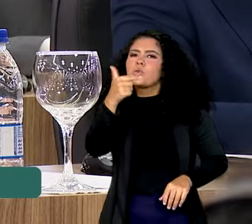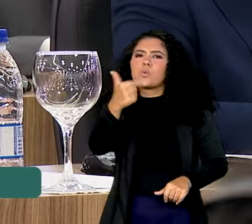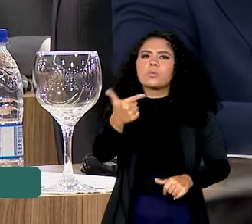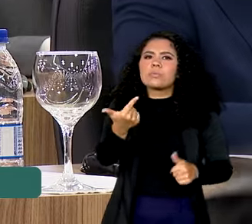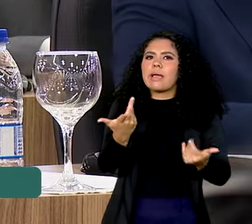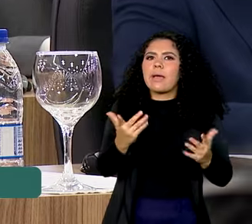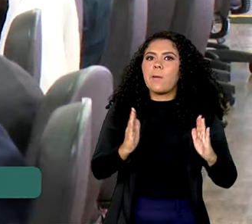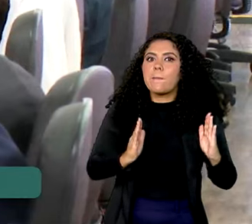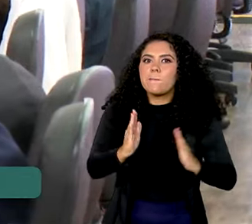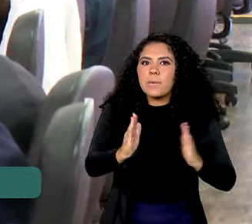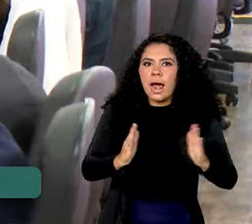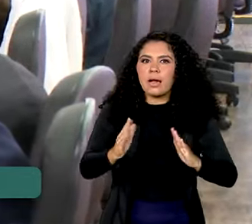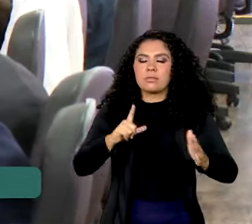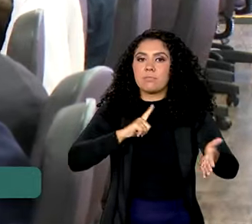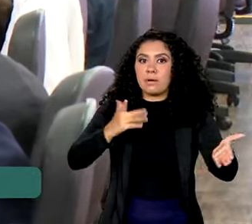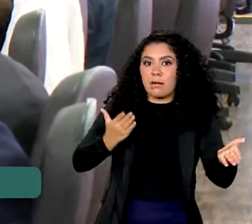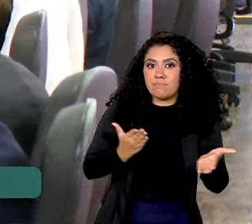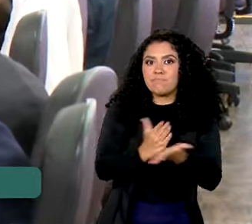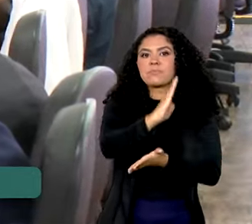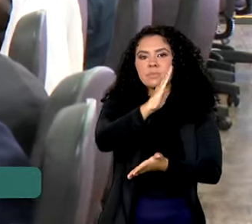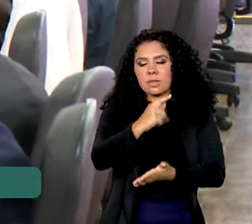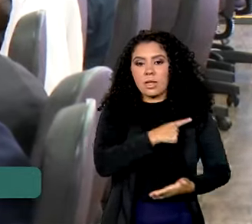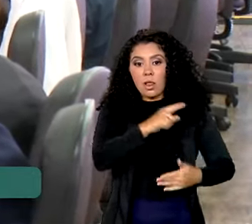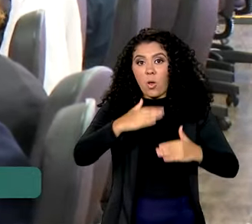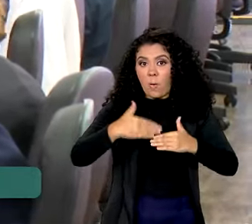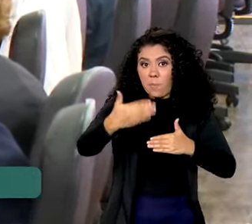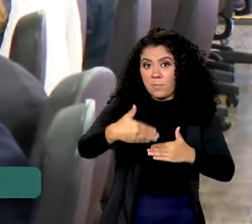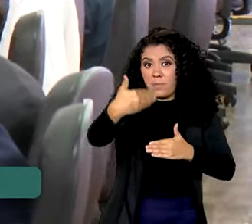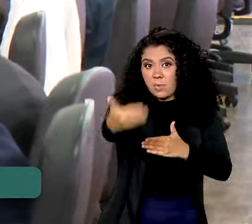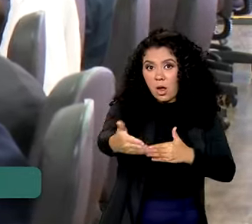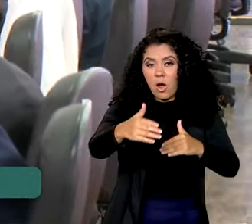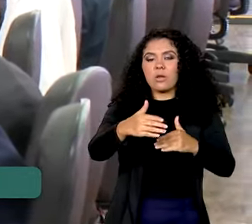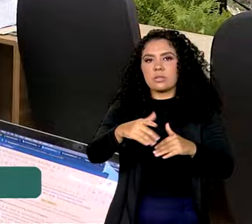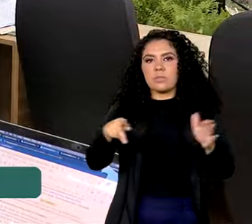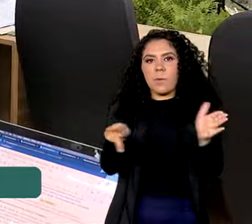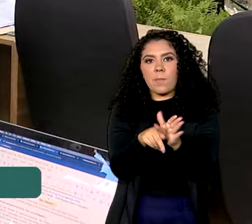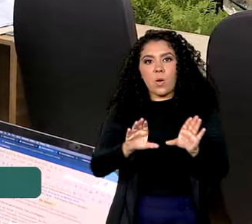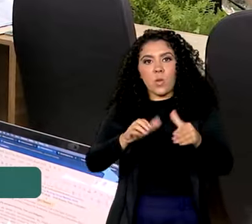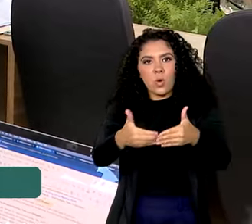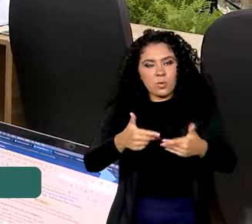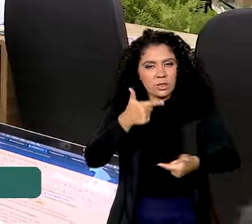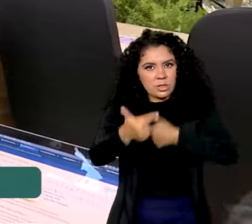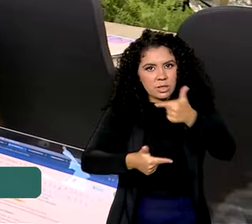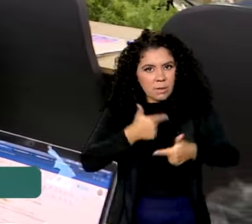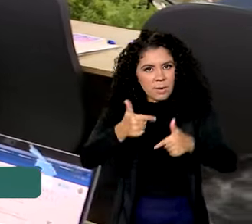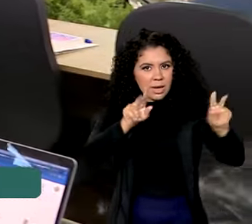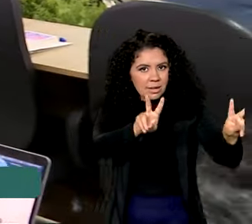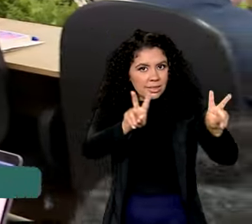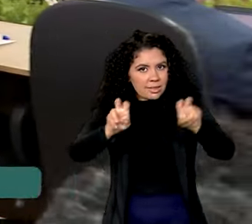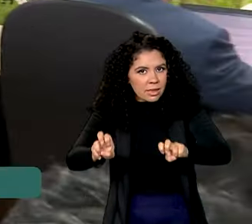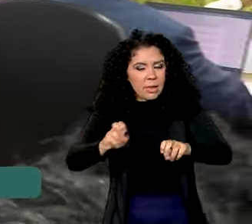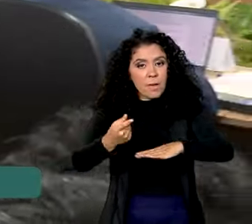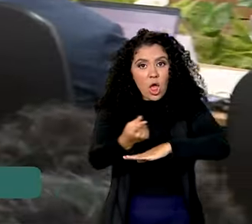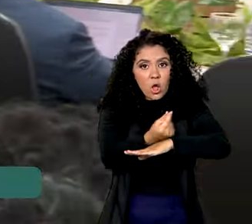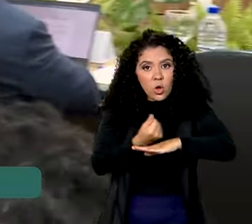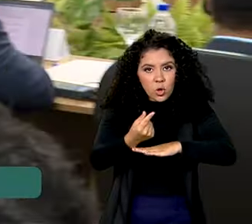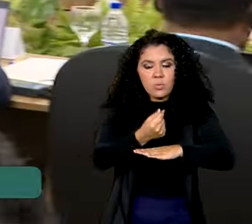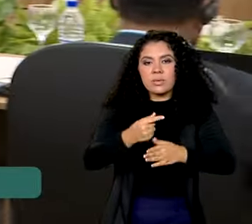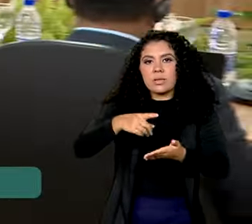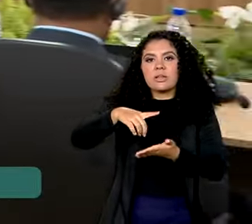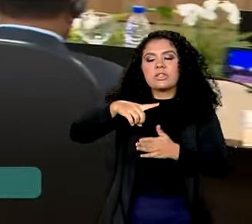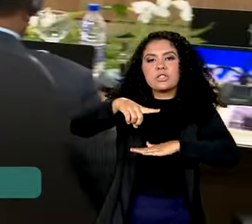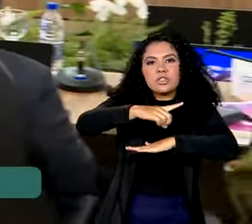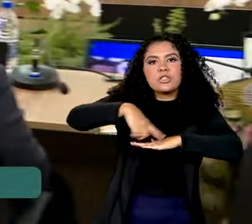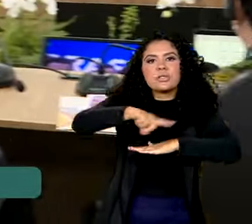regulamentação. Os próximos encontros do Grupo de Trabalho de Economia Digital acontecem em junho,